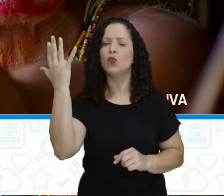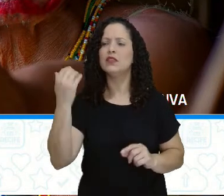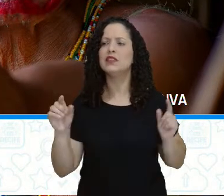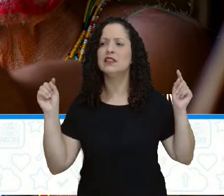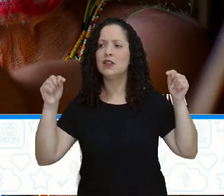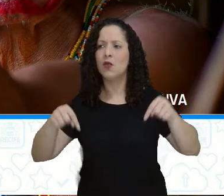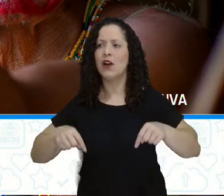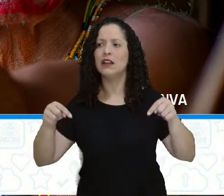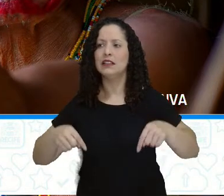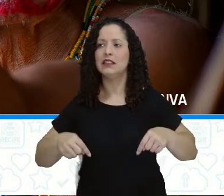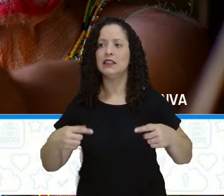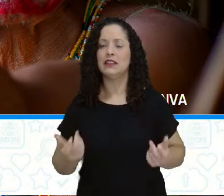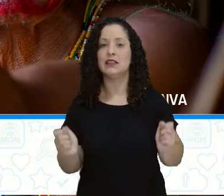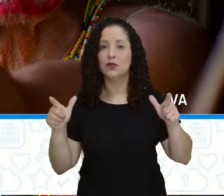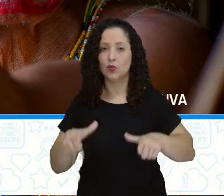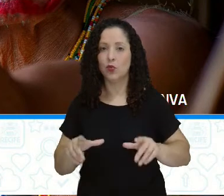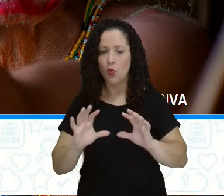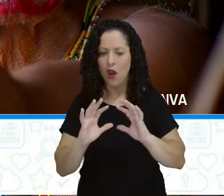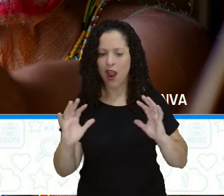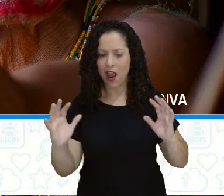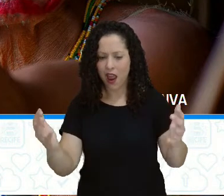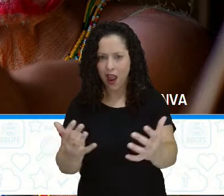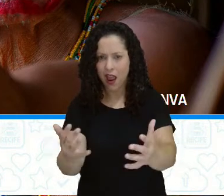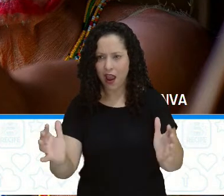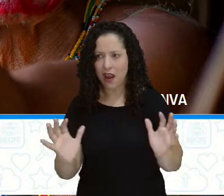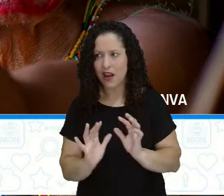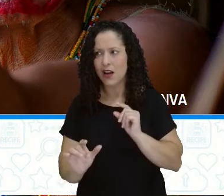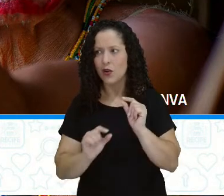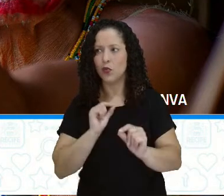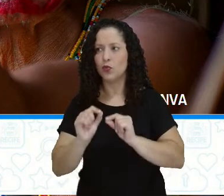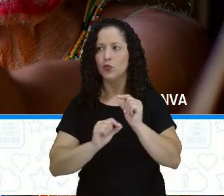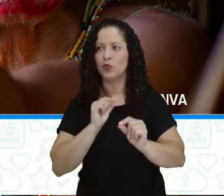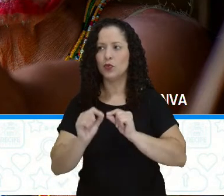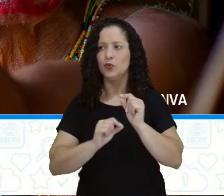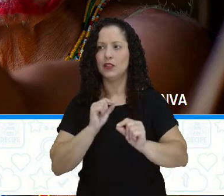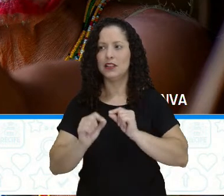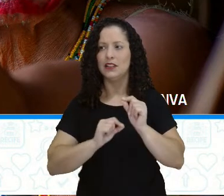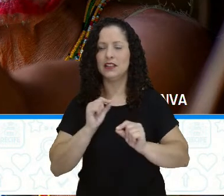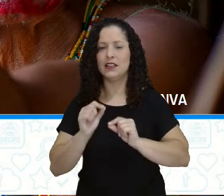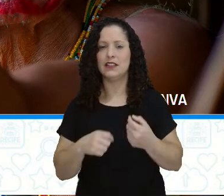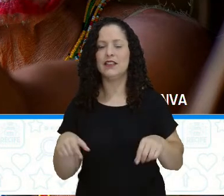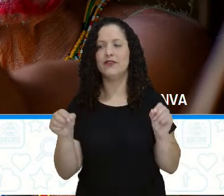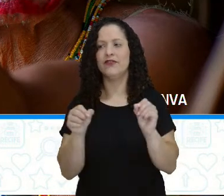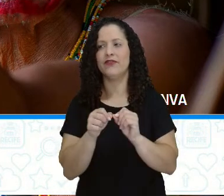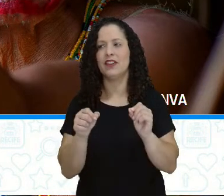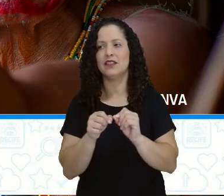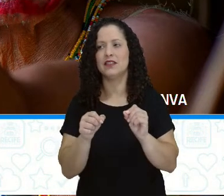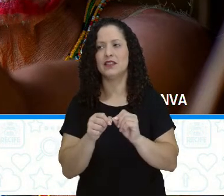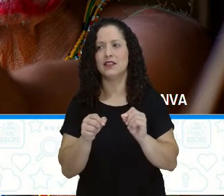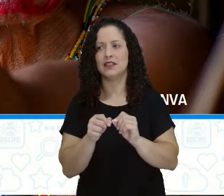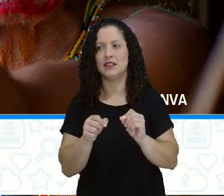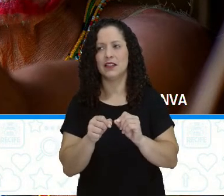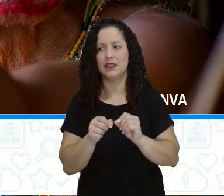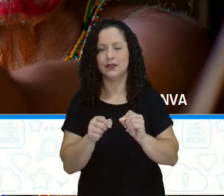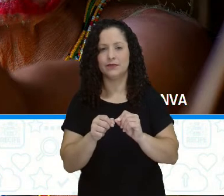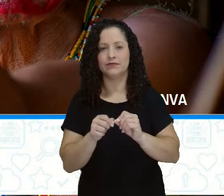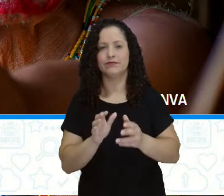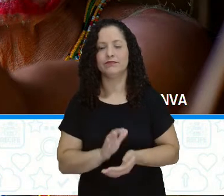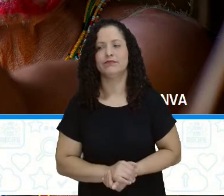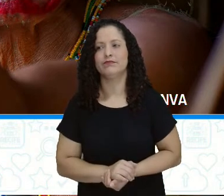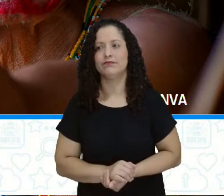nessa cidade, nessa comunidade, como é que a gente pode fazer. E o pajé, ele geralmente lhe dá a palavra final, professora Estê.